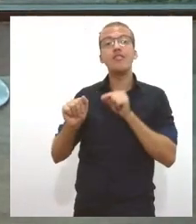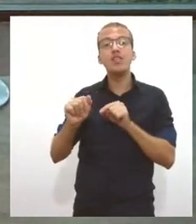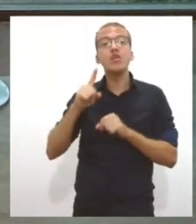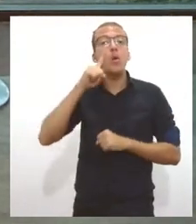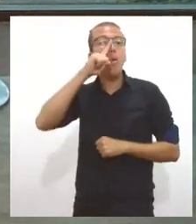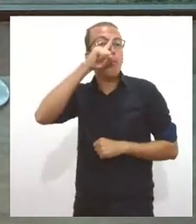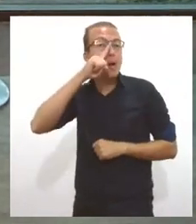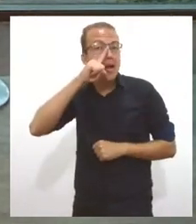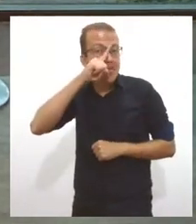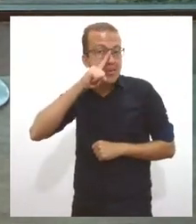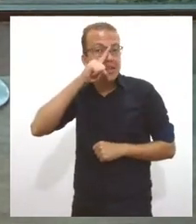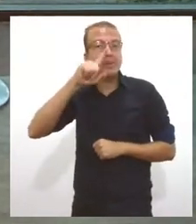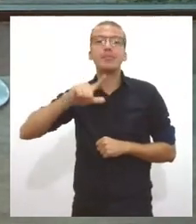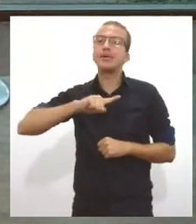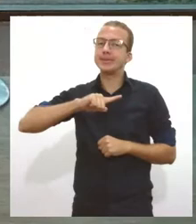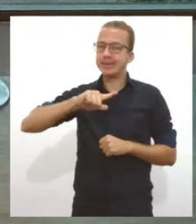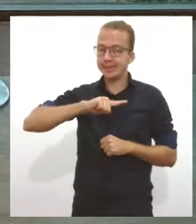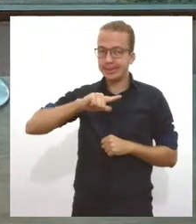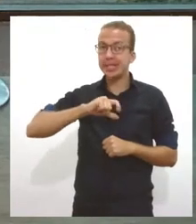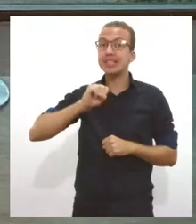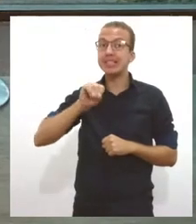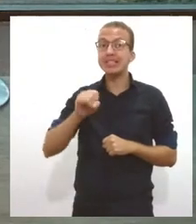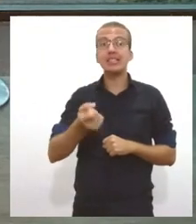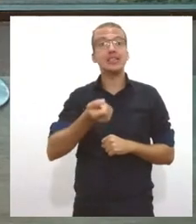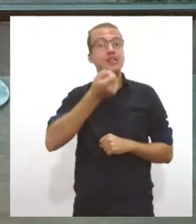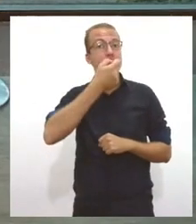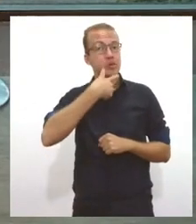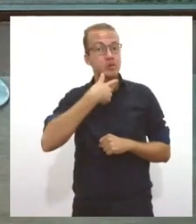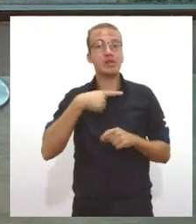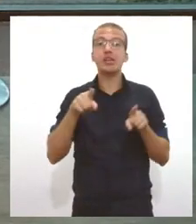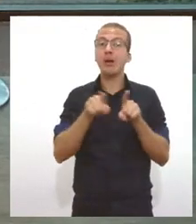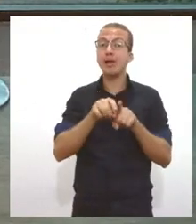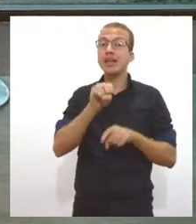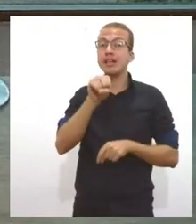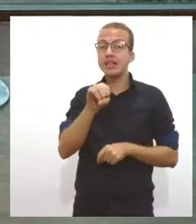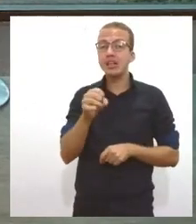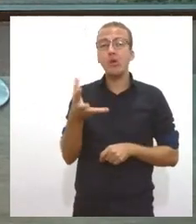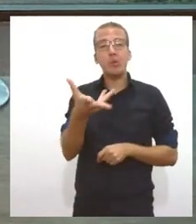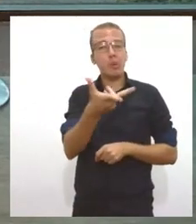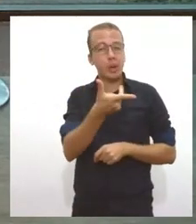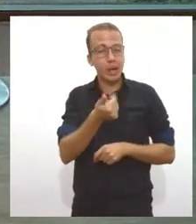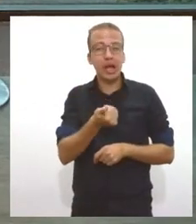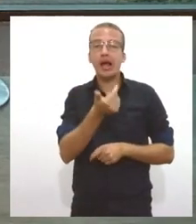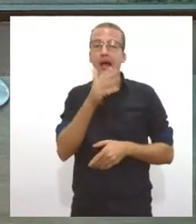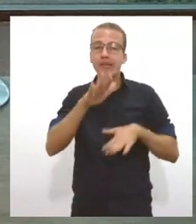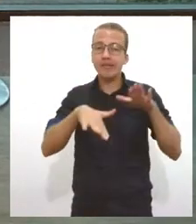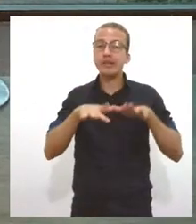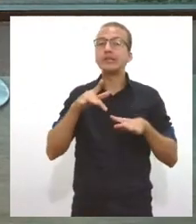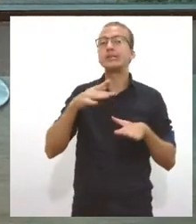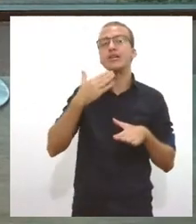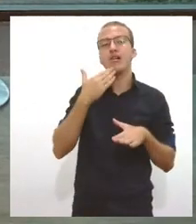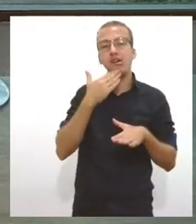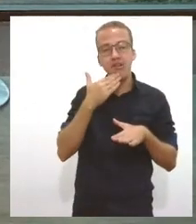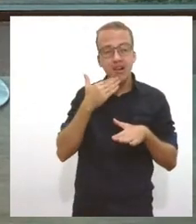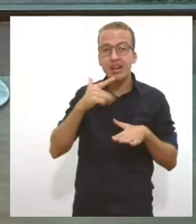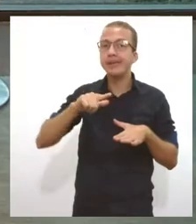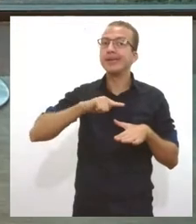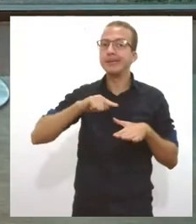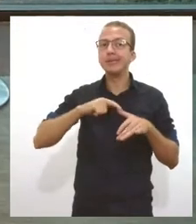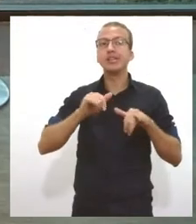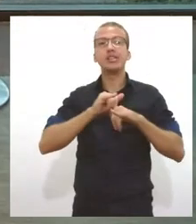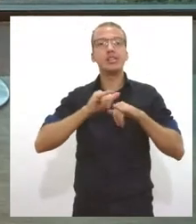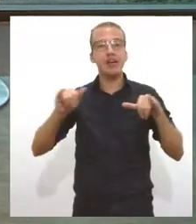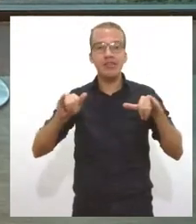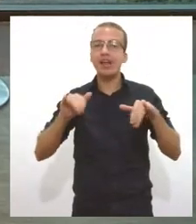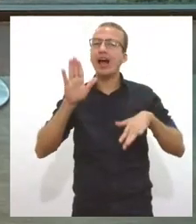adversos e desvios de qualidade. Isso é importantíssimo, às vezes a gente consome remédio e não sabe exatamente se é qualidade, se